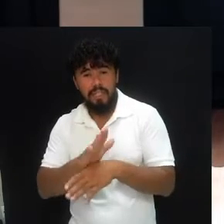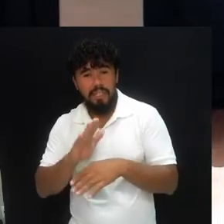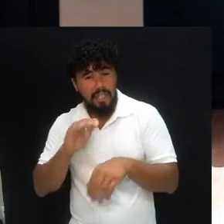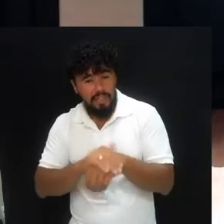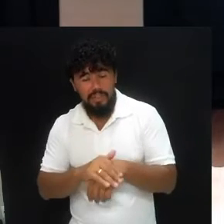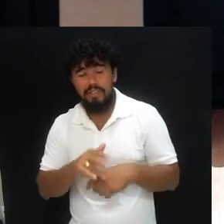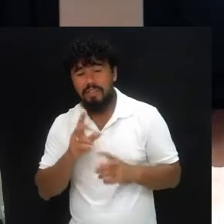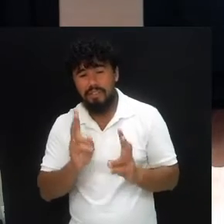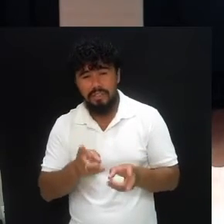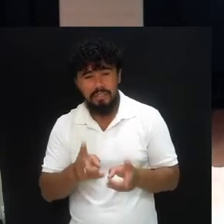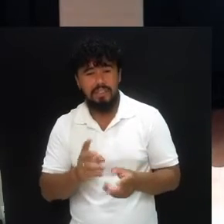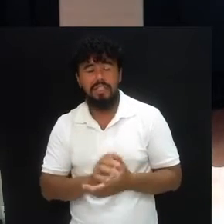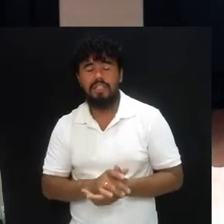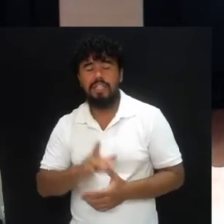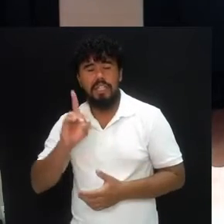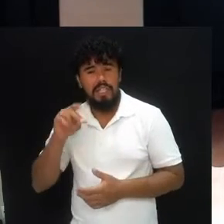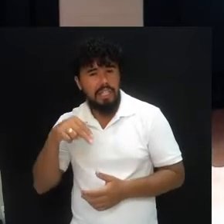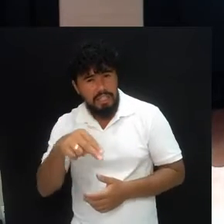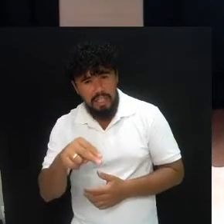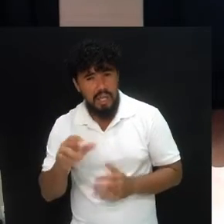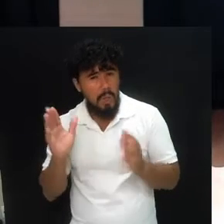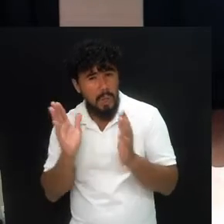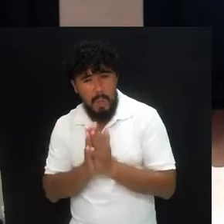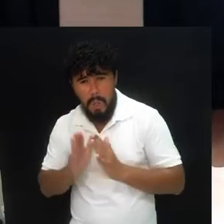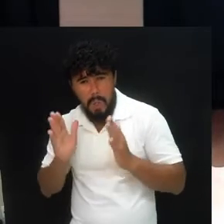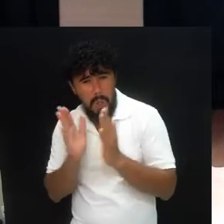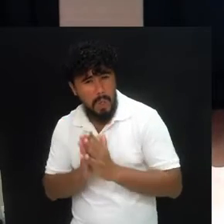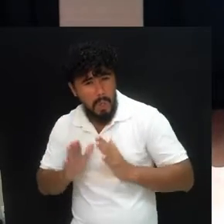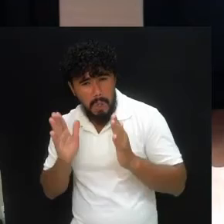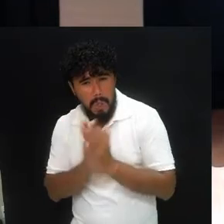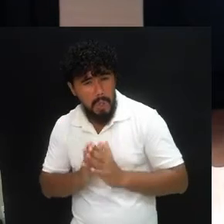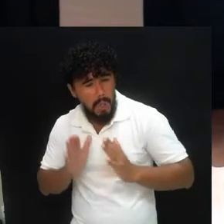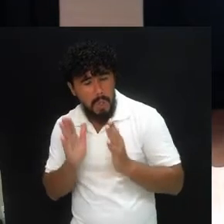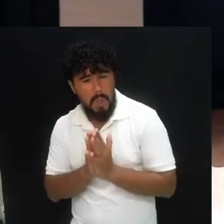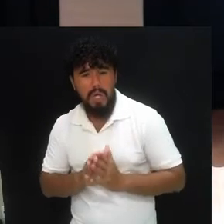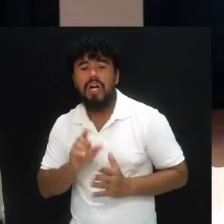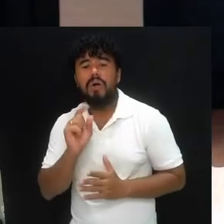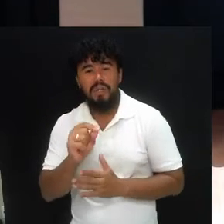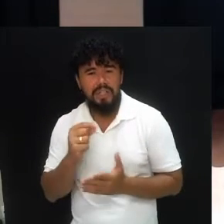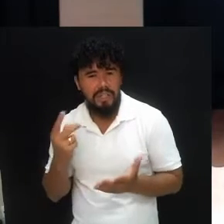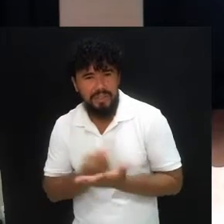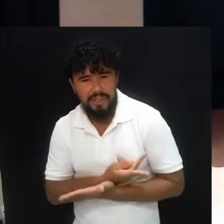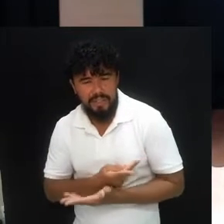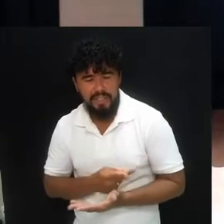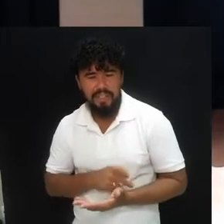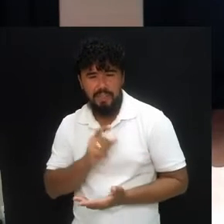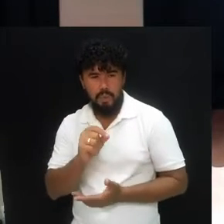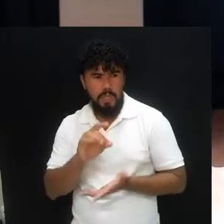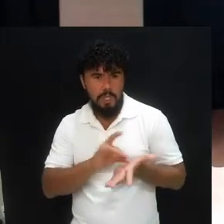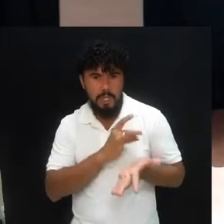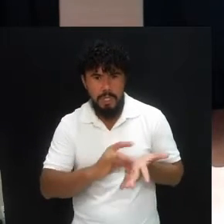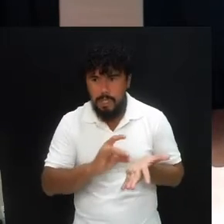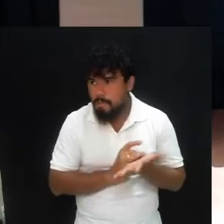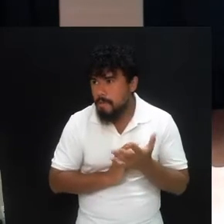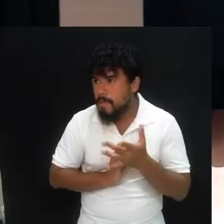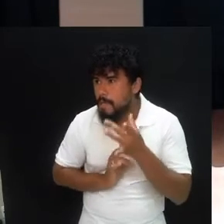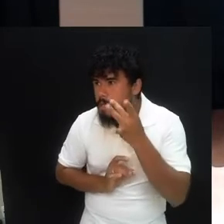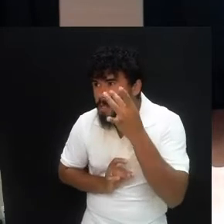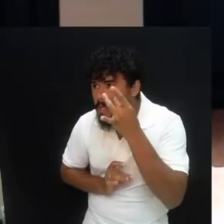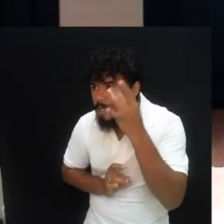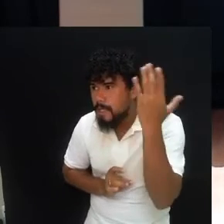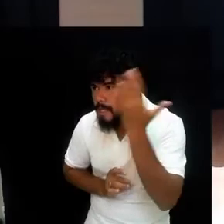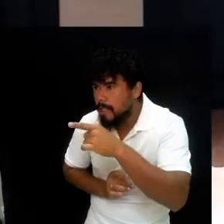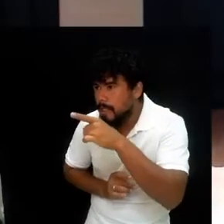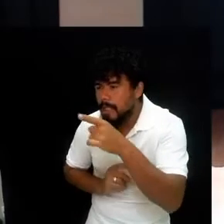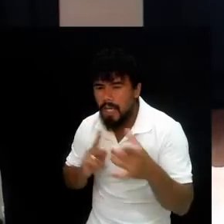orou, quando Daniel foi fiel, quando Daniel fez o que costumava fazer. que foi que aconteceu? Os seus inimigos encontraram